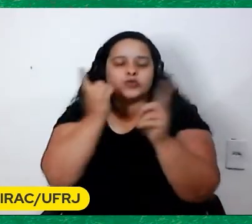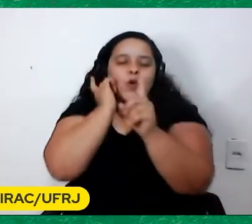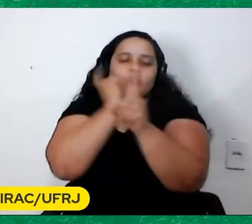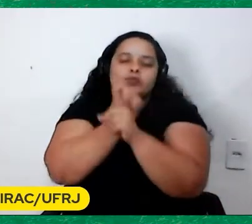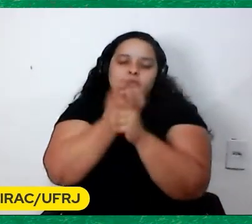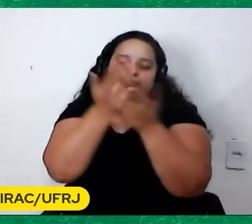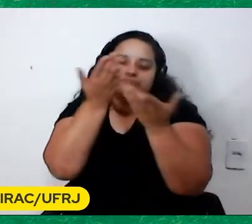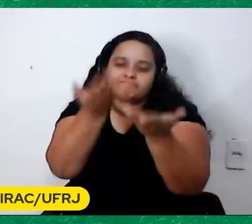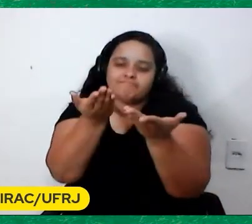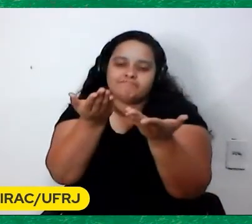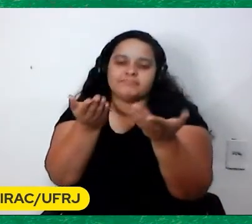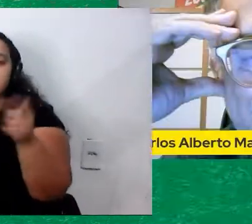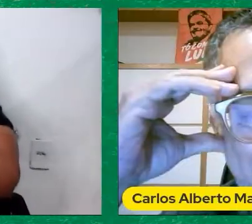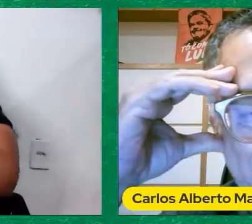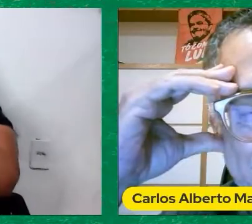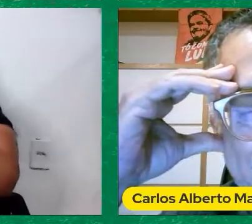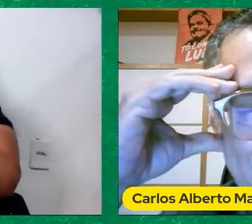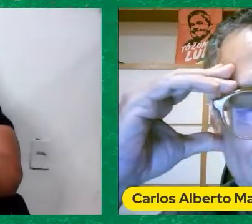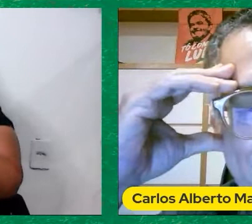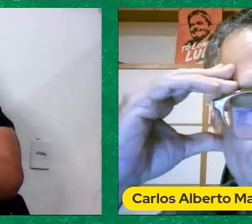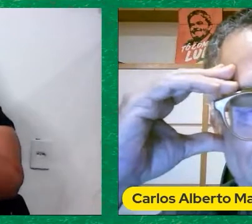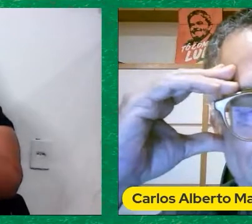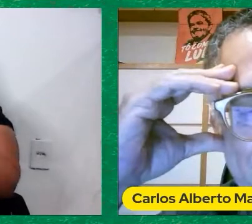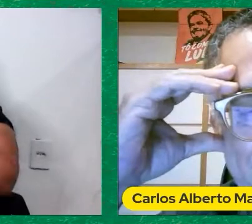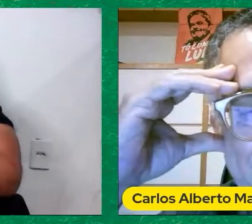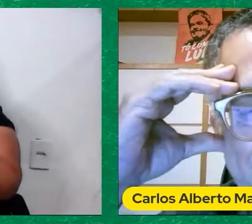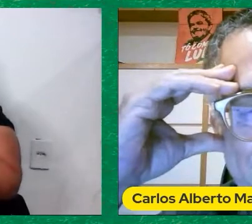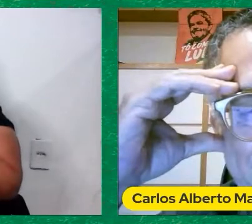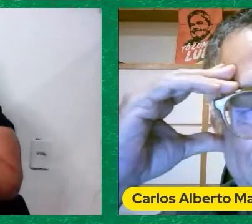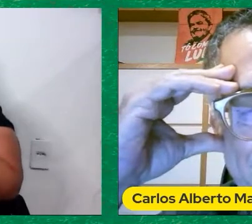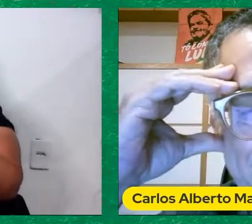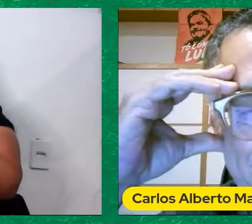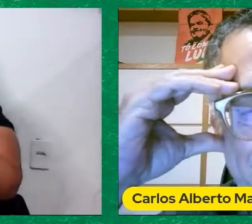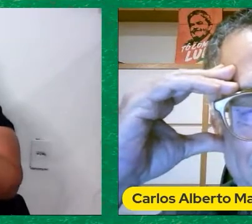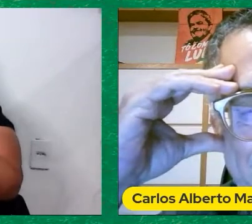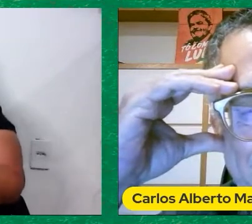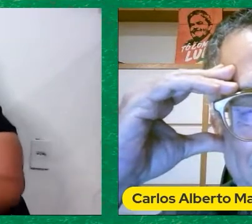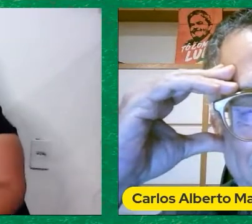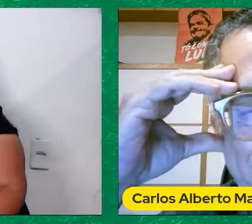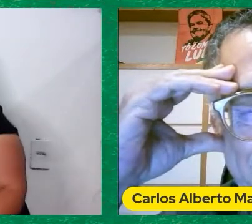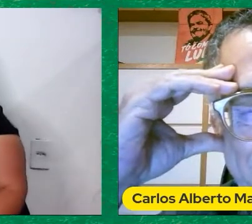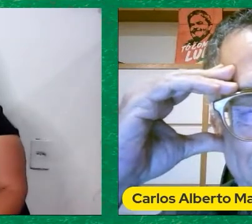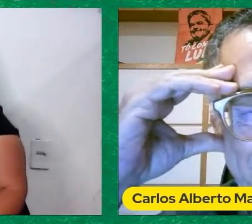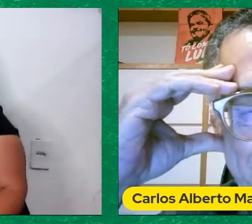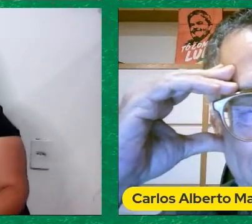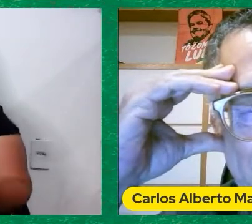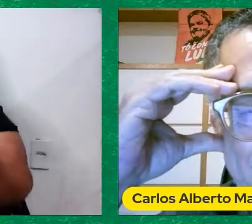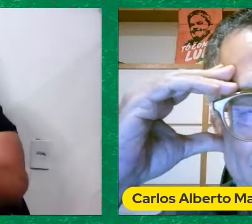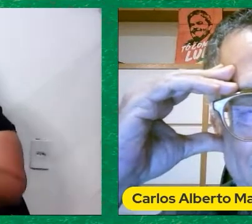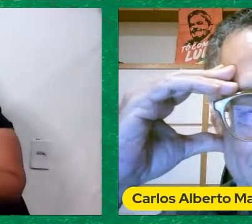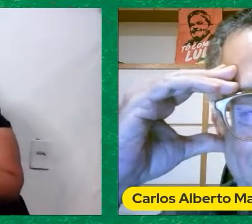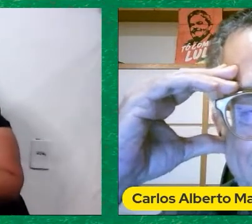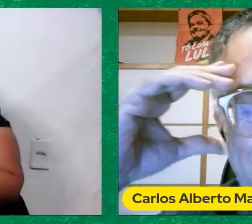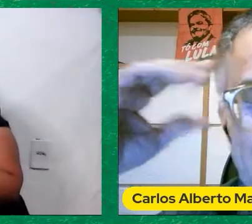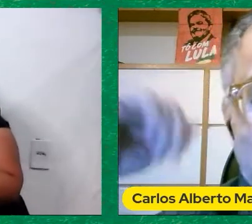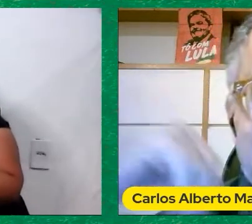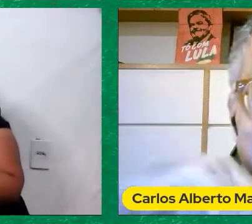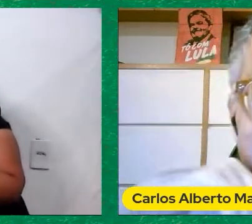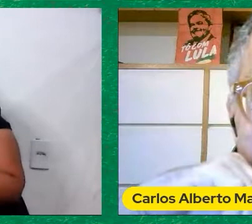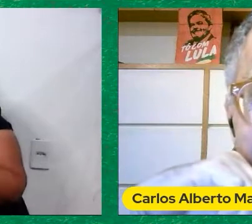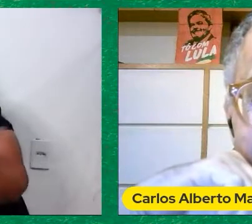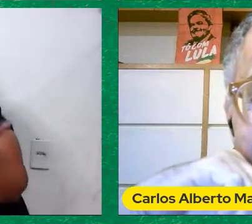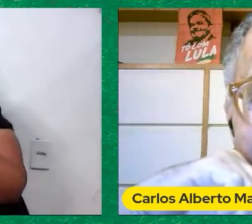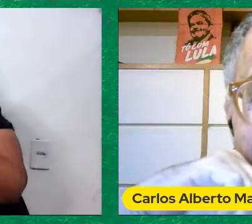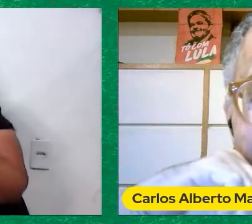o pessoal Do Cinefoot E com o Antônio Com o Cinefoot E vamos participar Dessa vez Eu vou Quero ver Mais